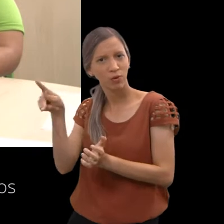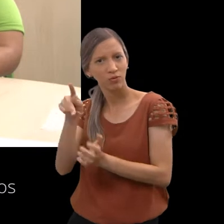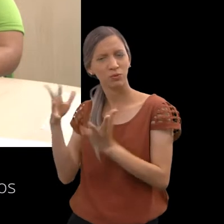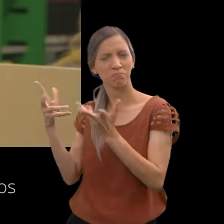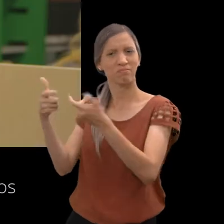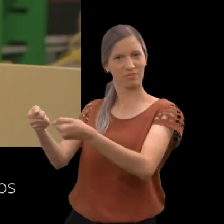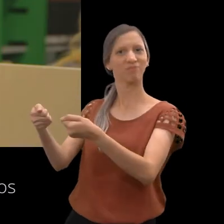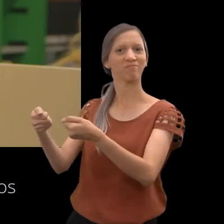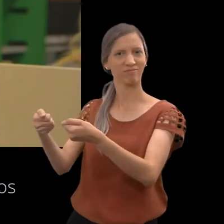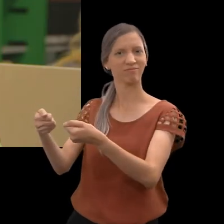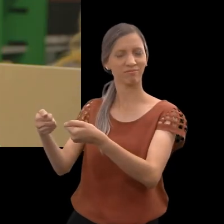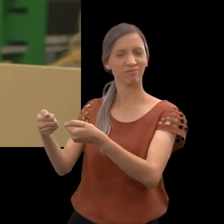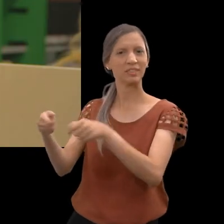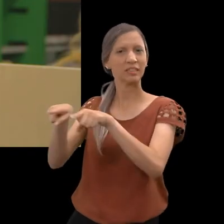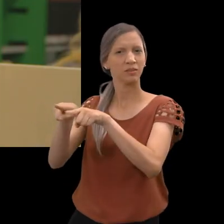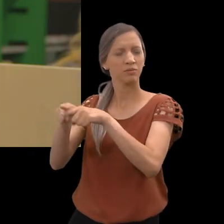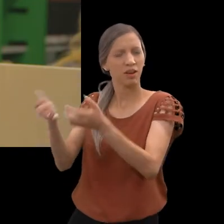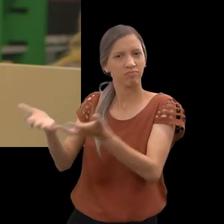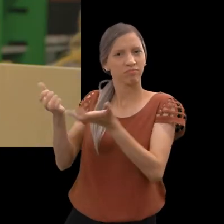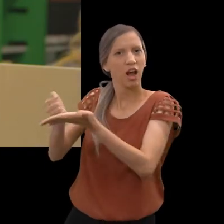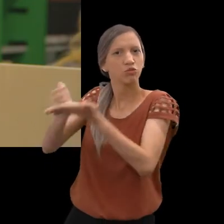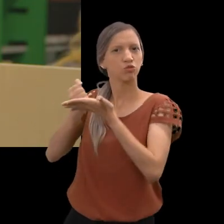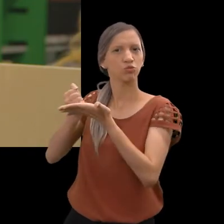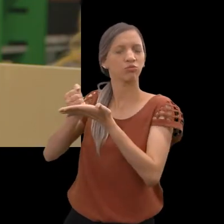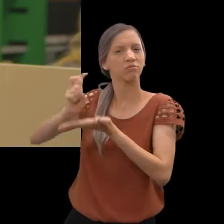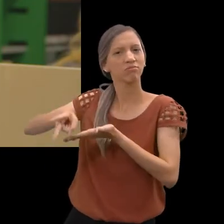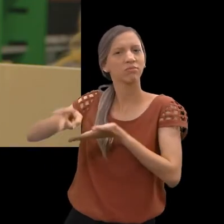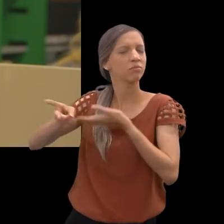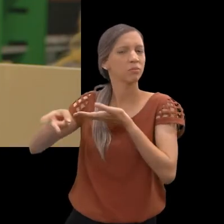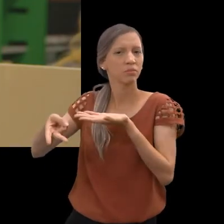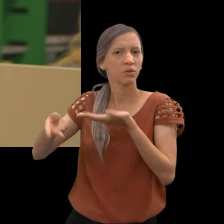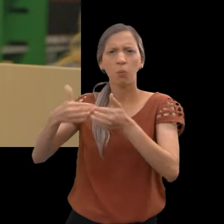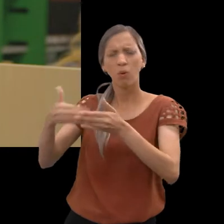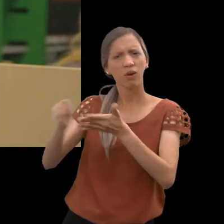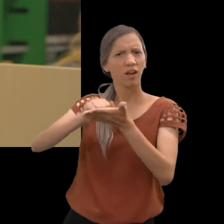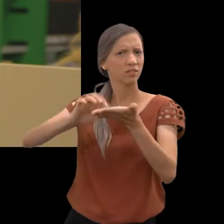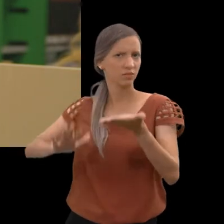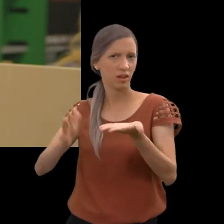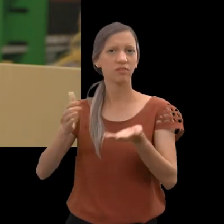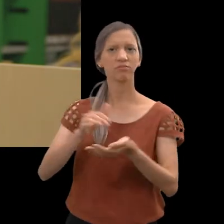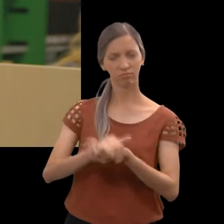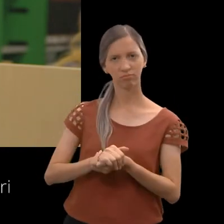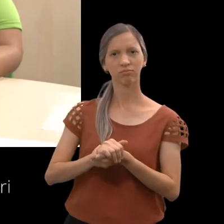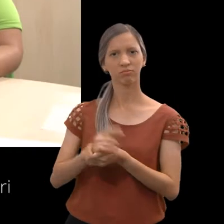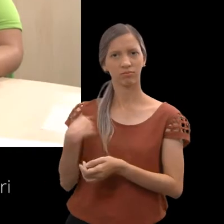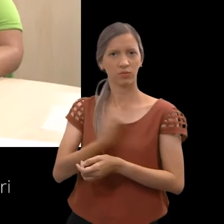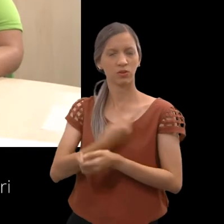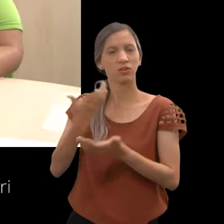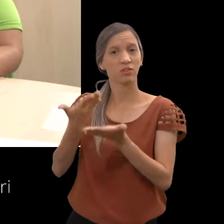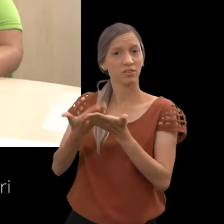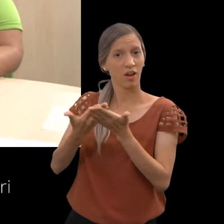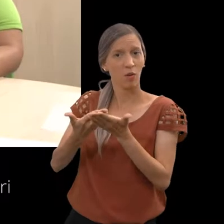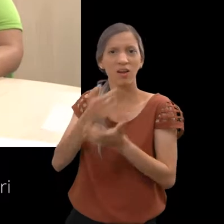professores maravilhosos e eles inspiram sempre a gente a qualquer tipo de atividade. A gente